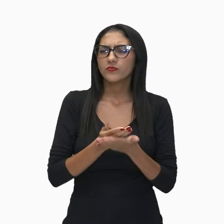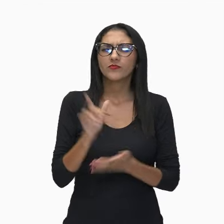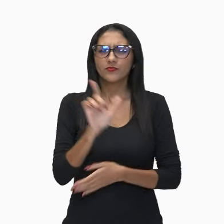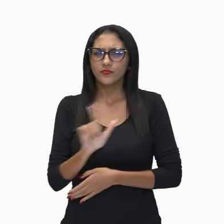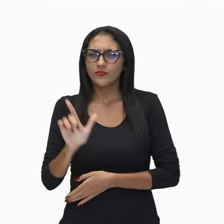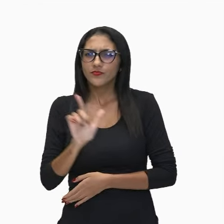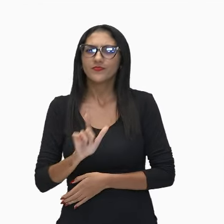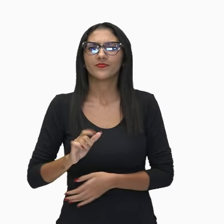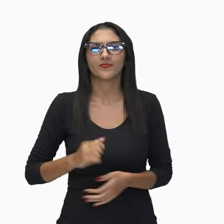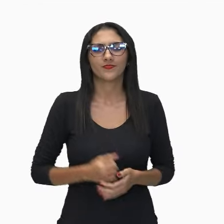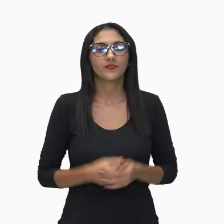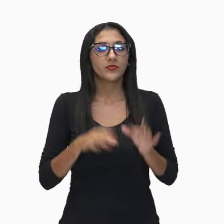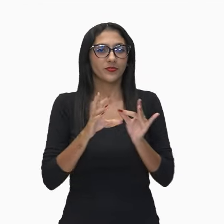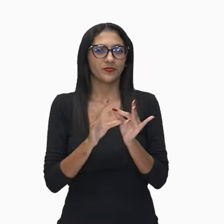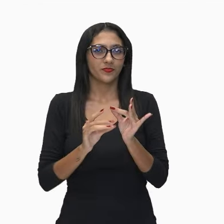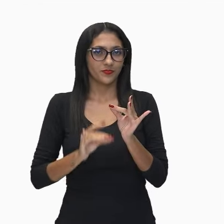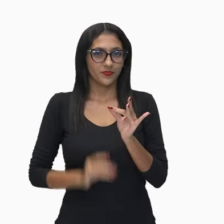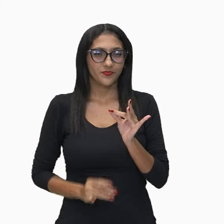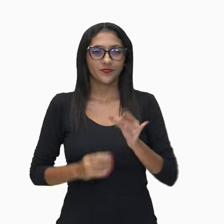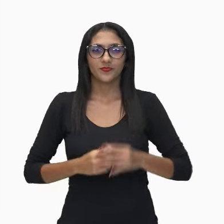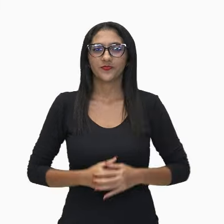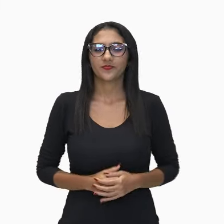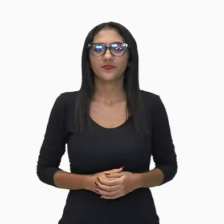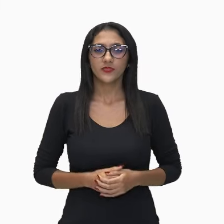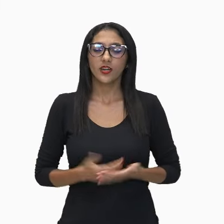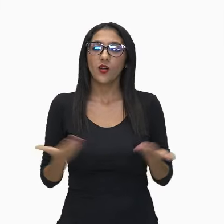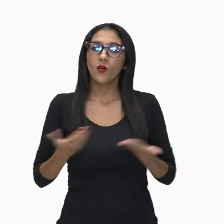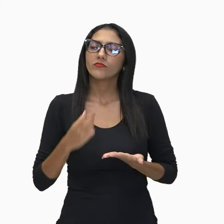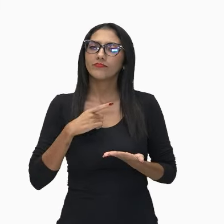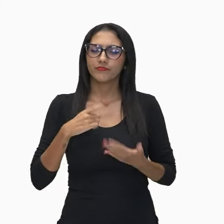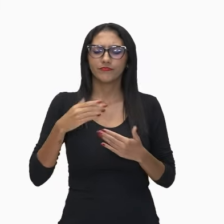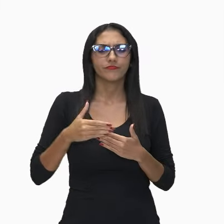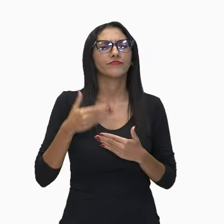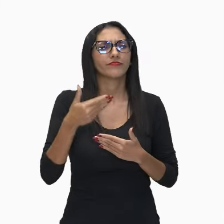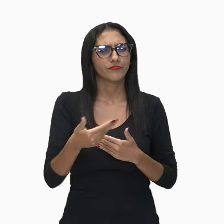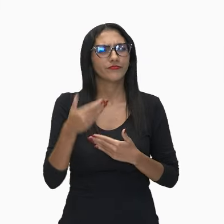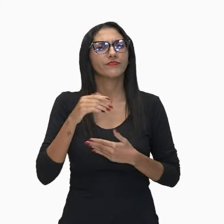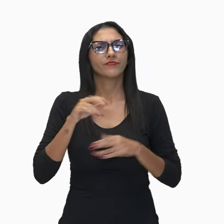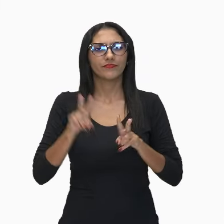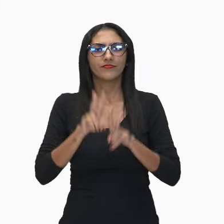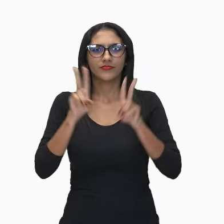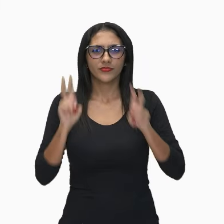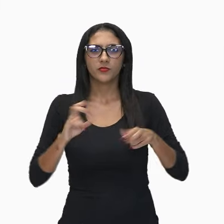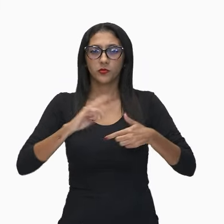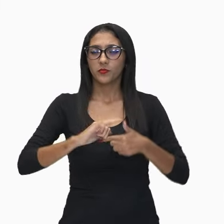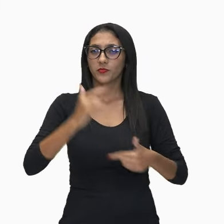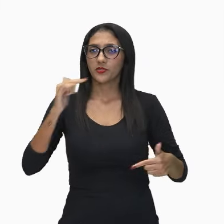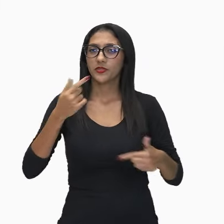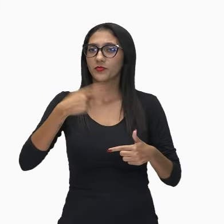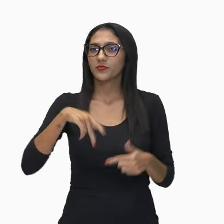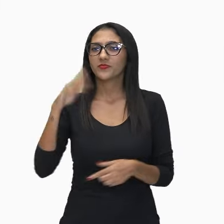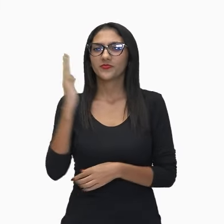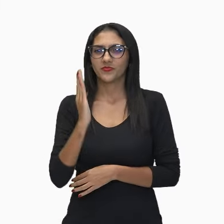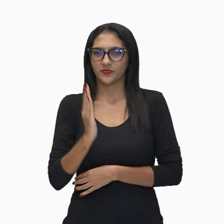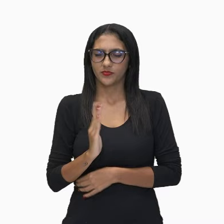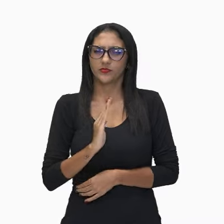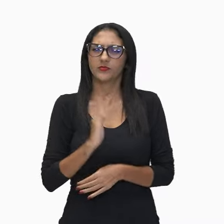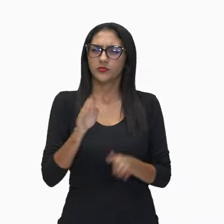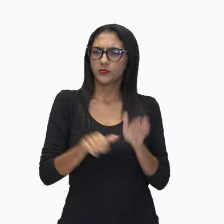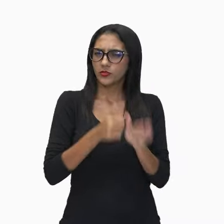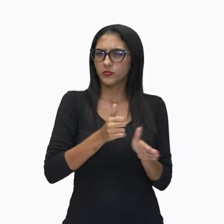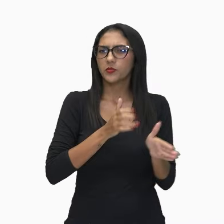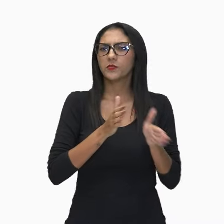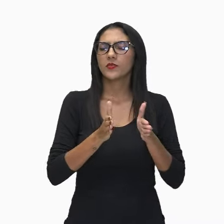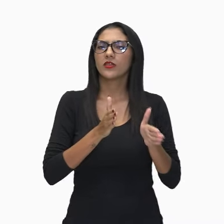conhecimento, e detalhando este objeto, hoje vamos seguir tratando do modernismo no Brasil, a primeira fase,